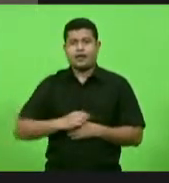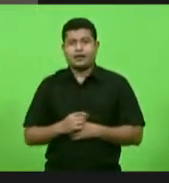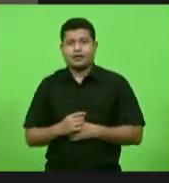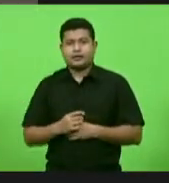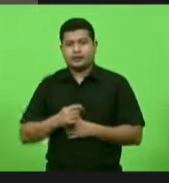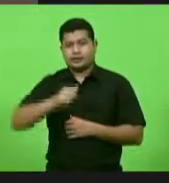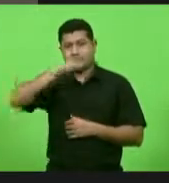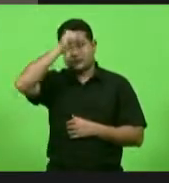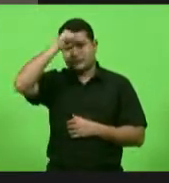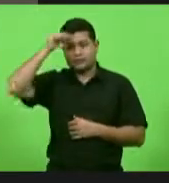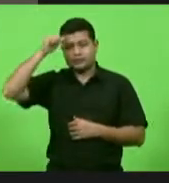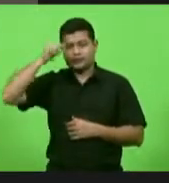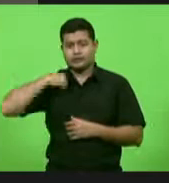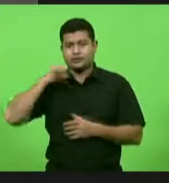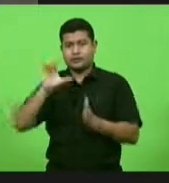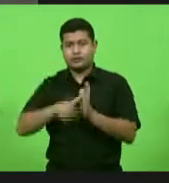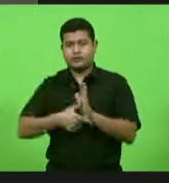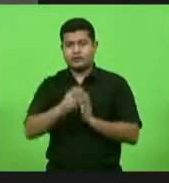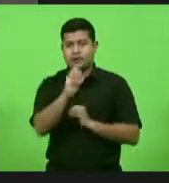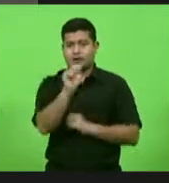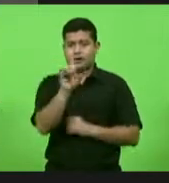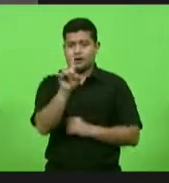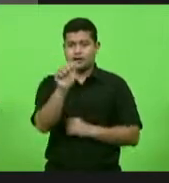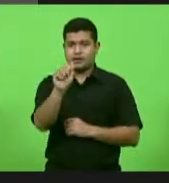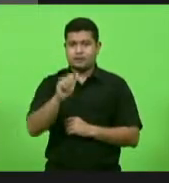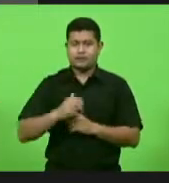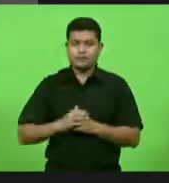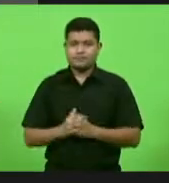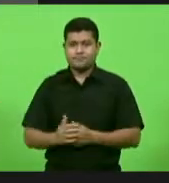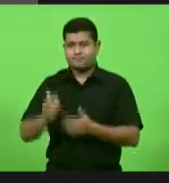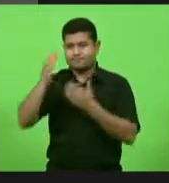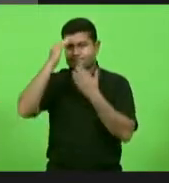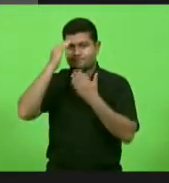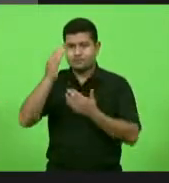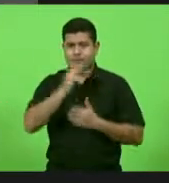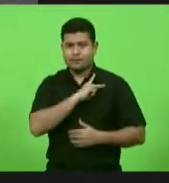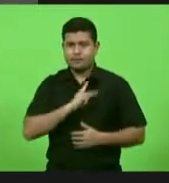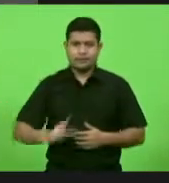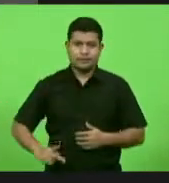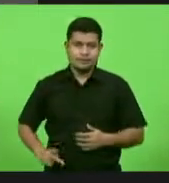sequência deputada Ada De Luca. Obrigada, presidente.